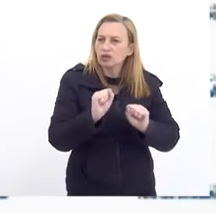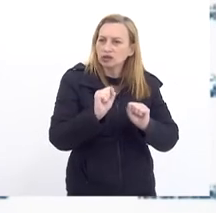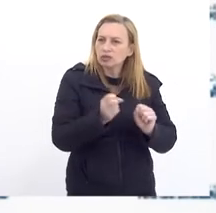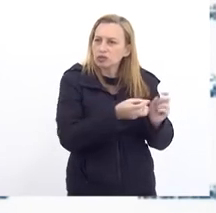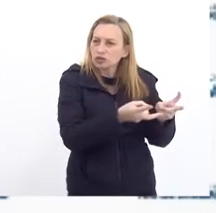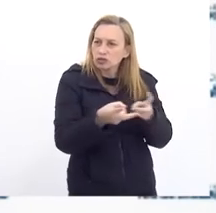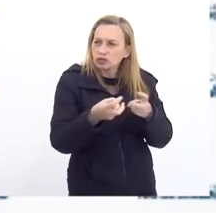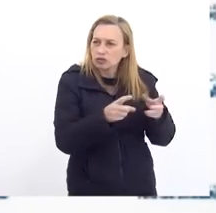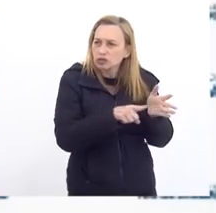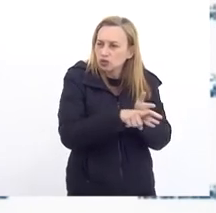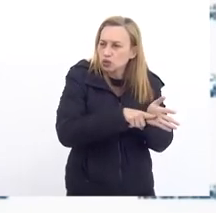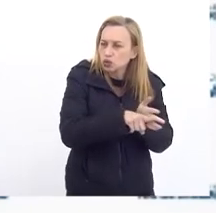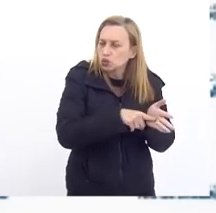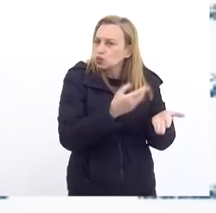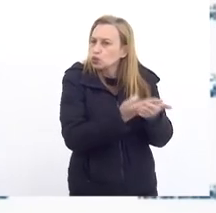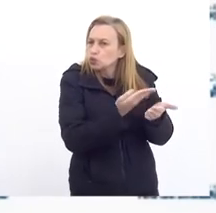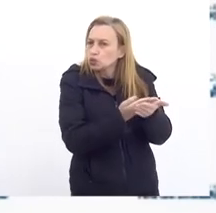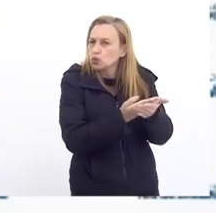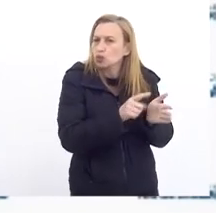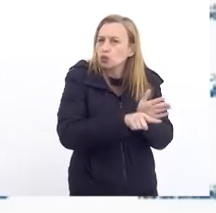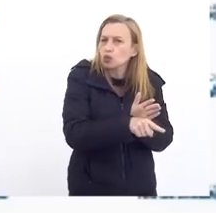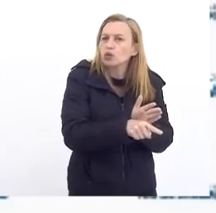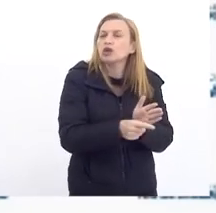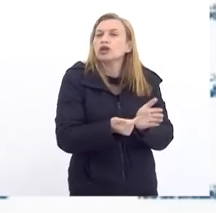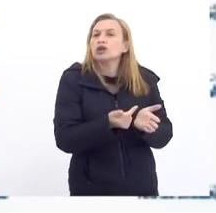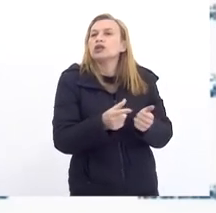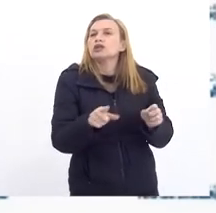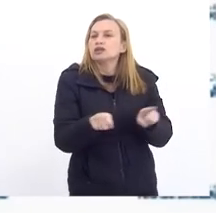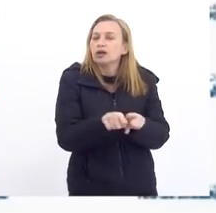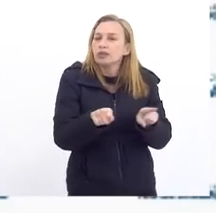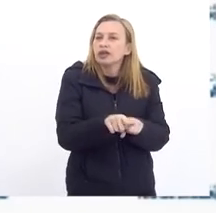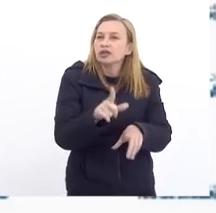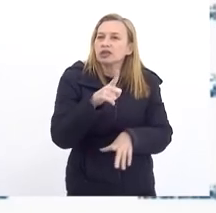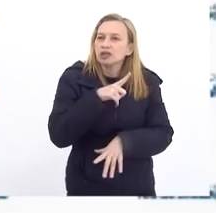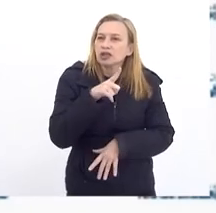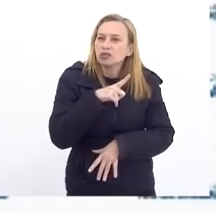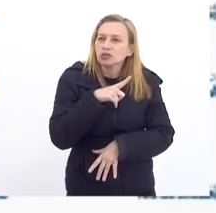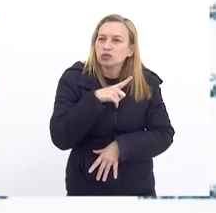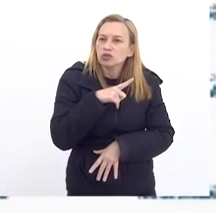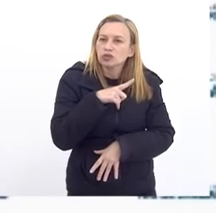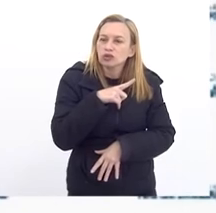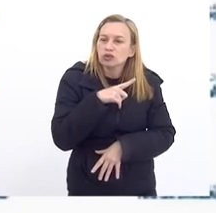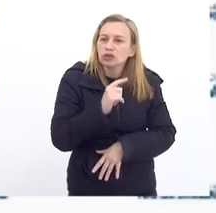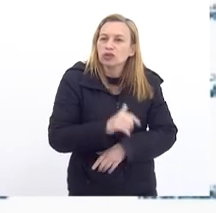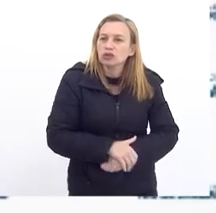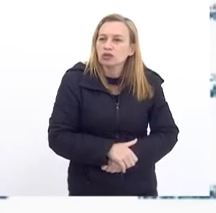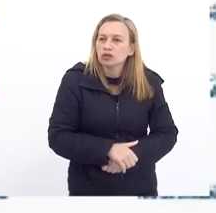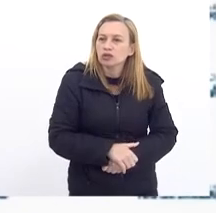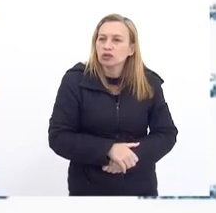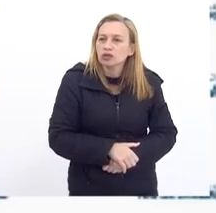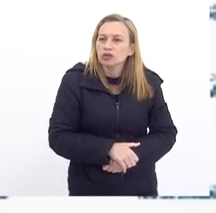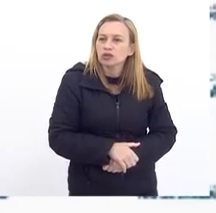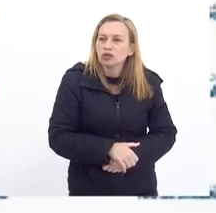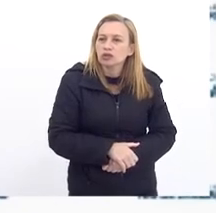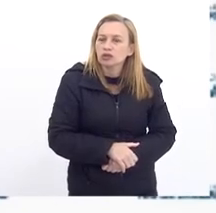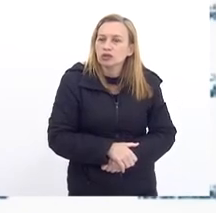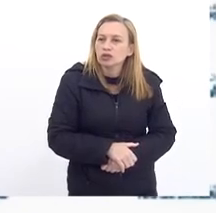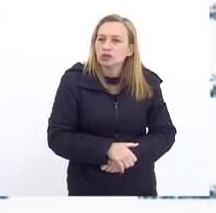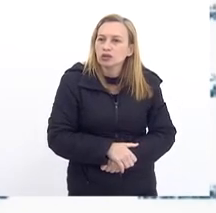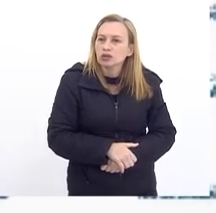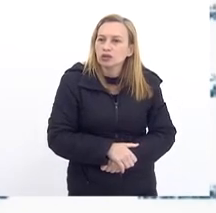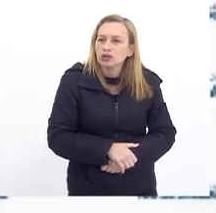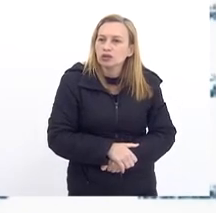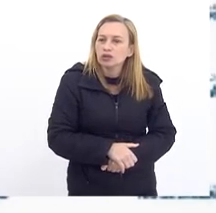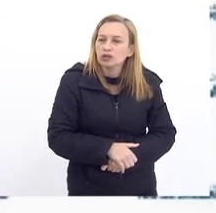E Nós temos Também Nos feito Valer De De